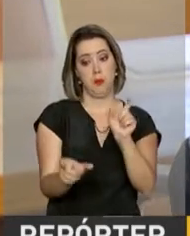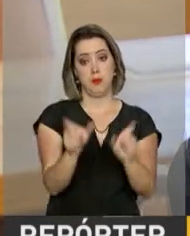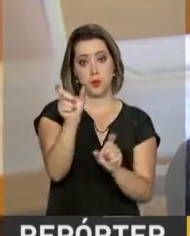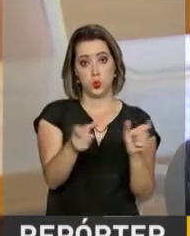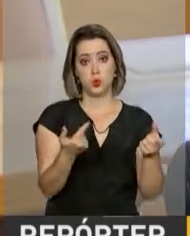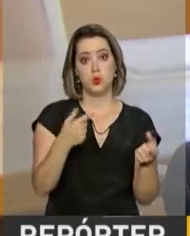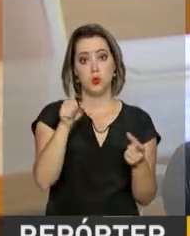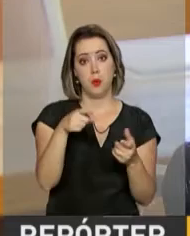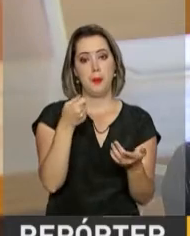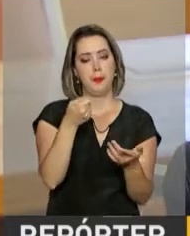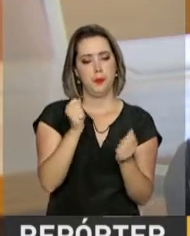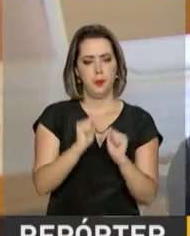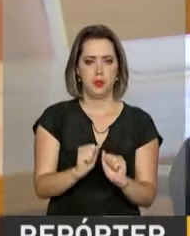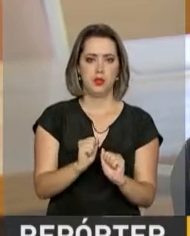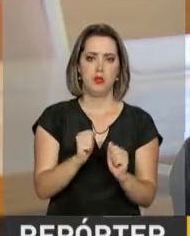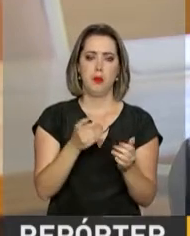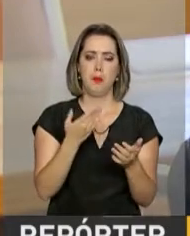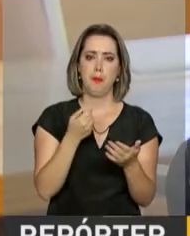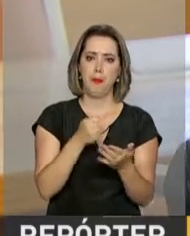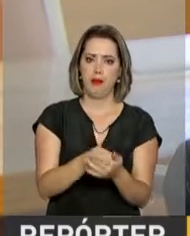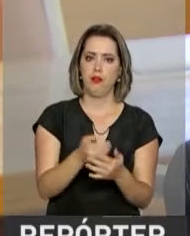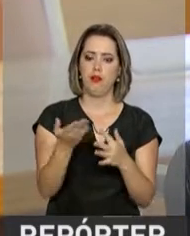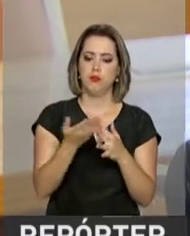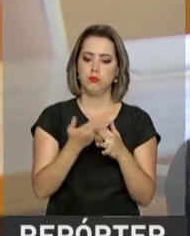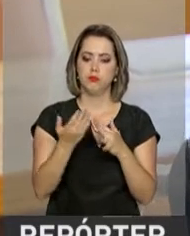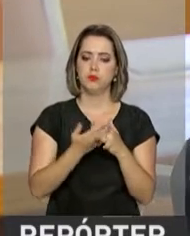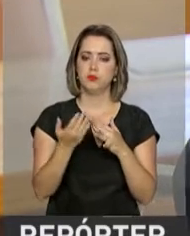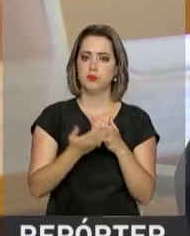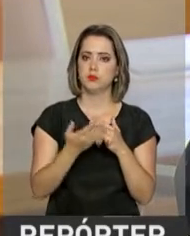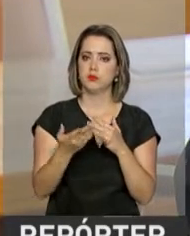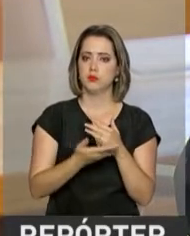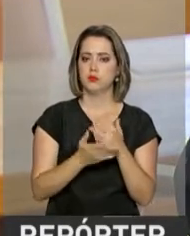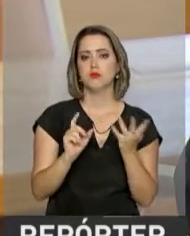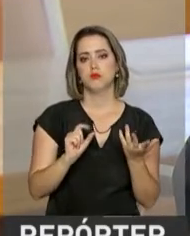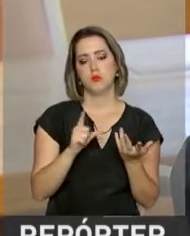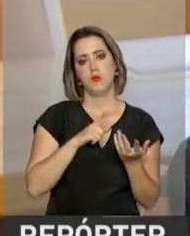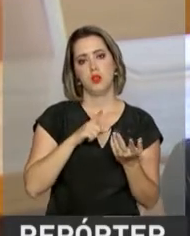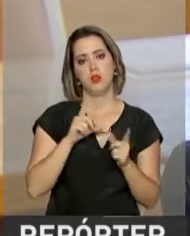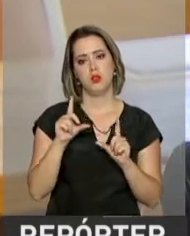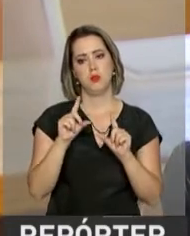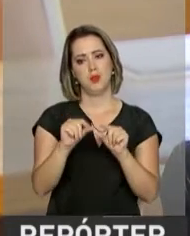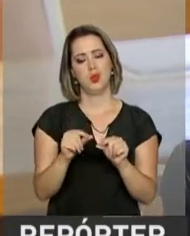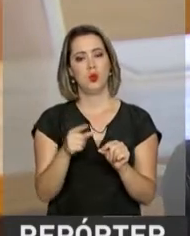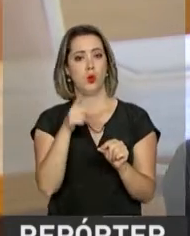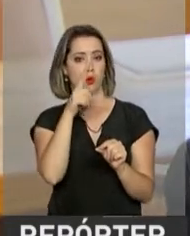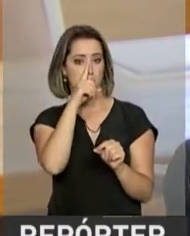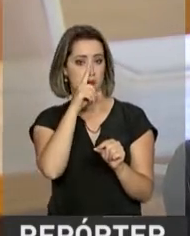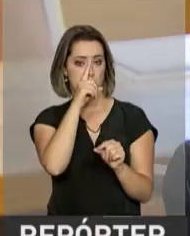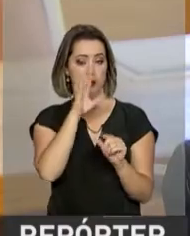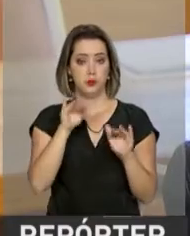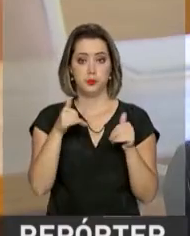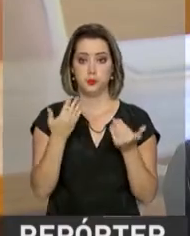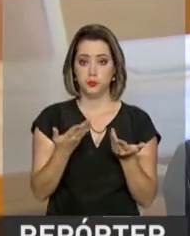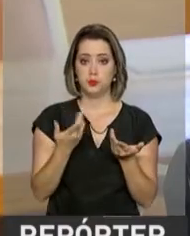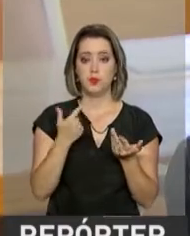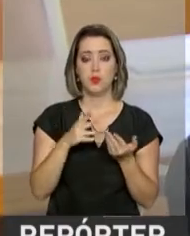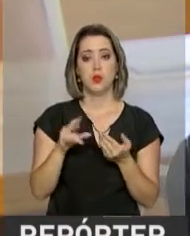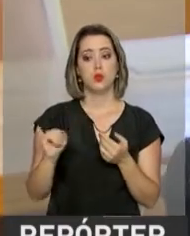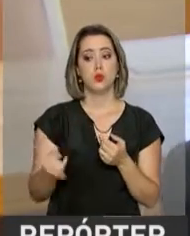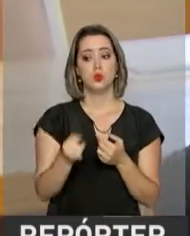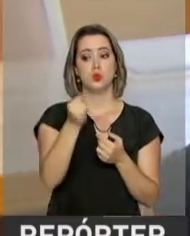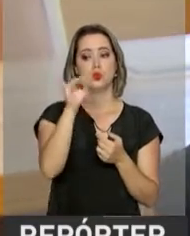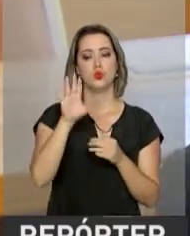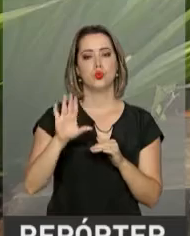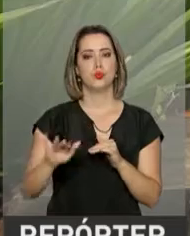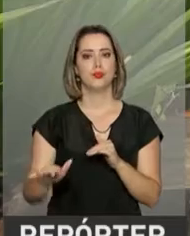possibilidade do parcelamento. Todo crédito parcelado, ele implica em menor risco. E, em geral, ele tem uma taxa de